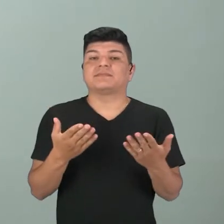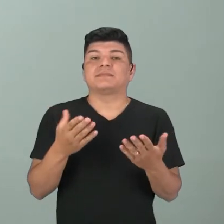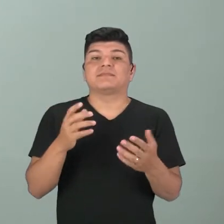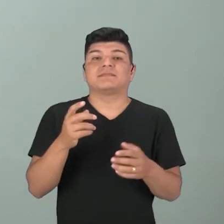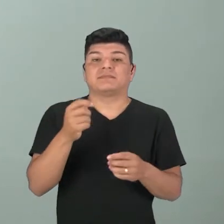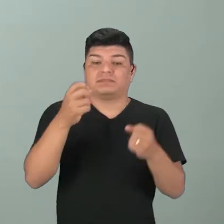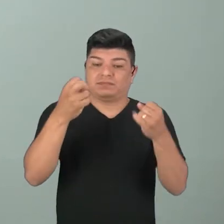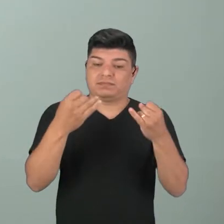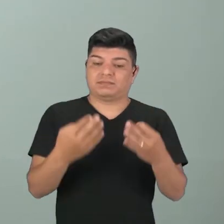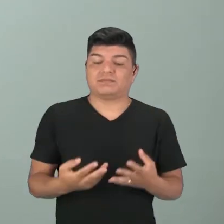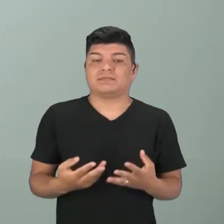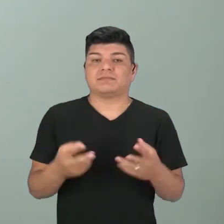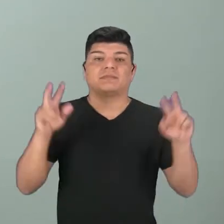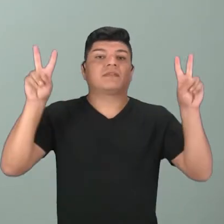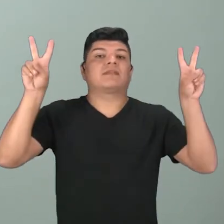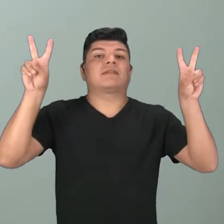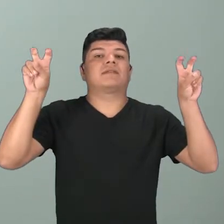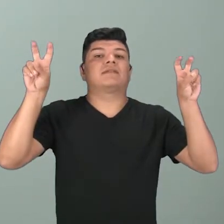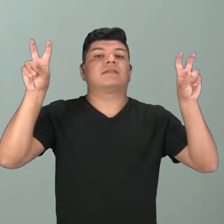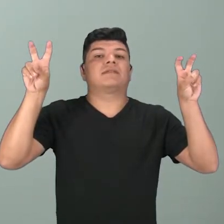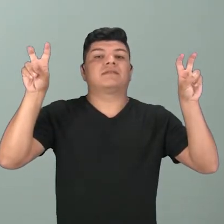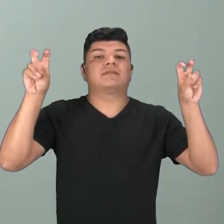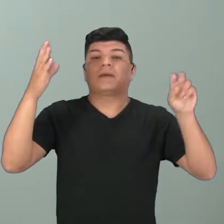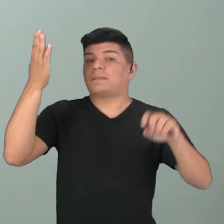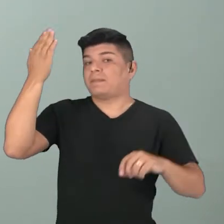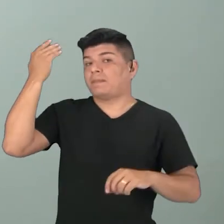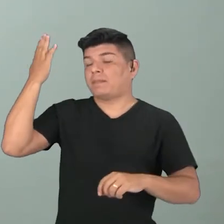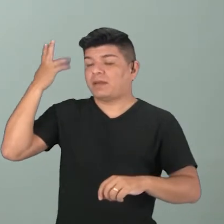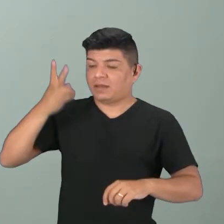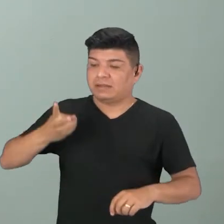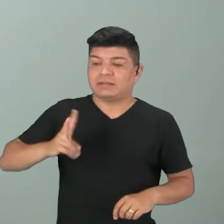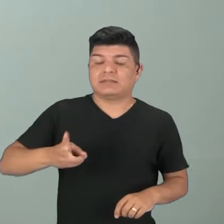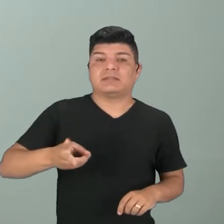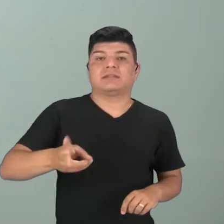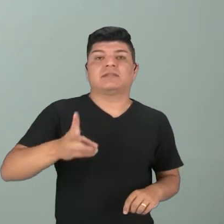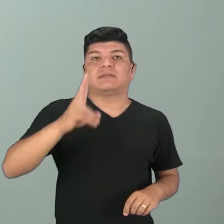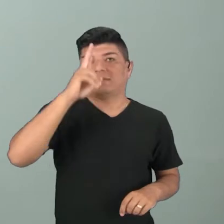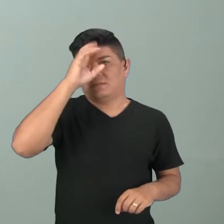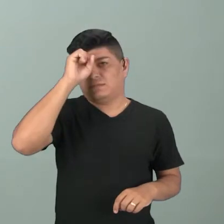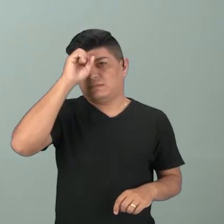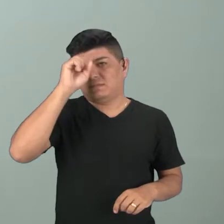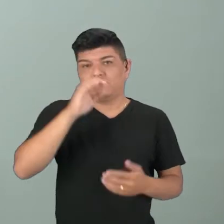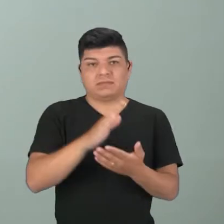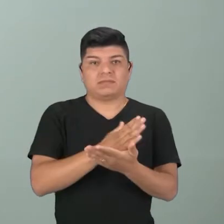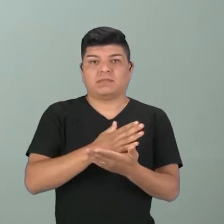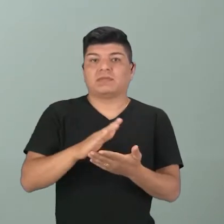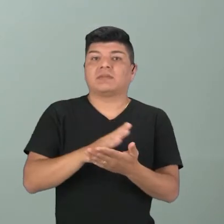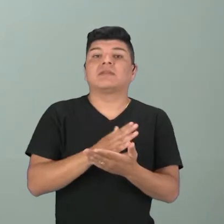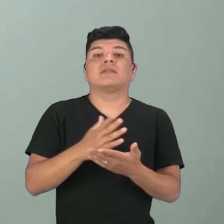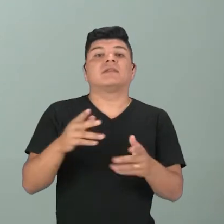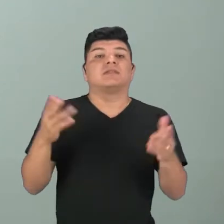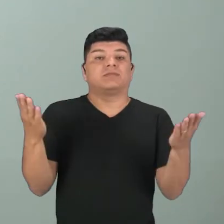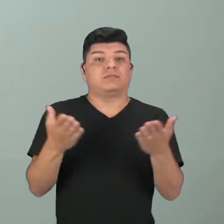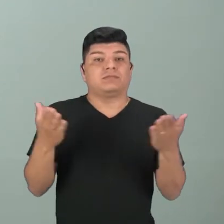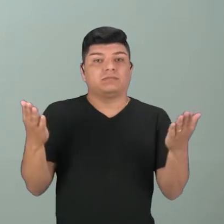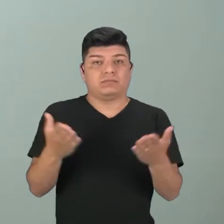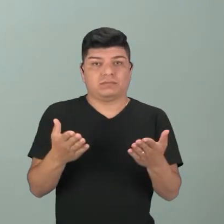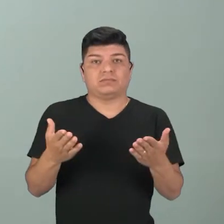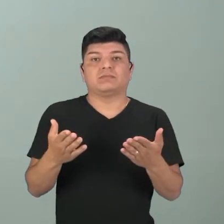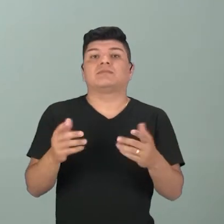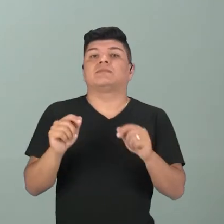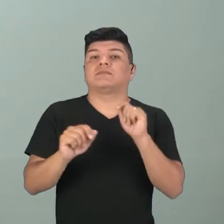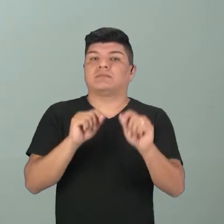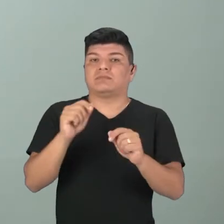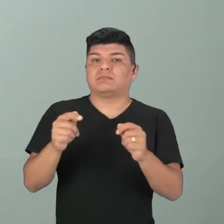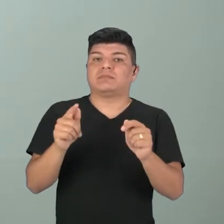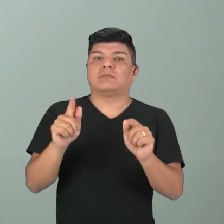falar um pouquinho sobre past continuous, ok? Nós já temos aí aprendido alguns pontos gramaticais e hoje a gente vai falar um pouquinho sobre